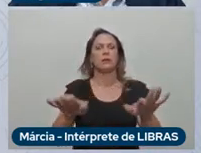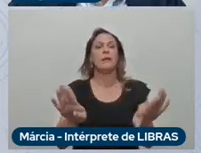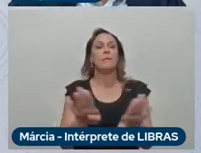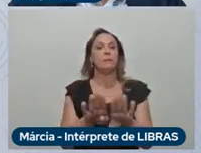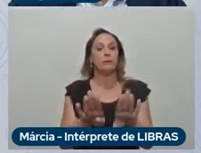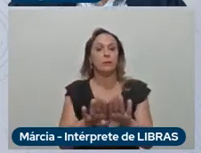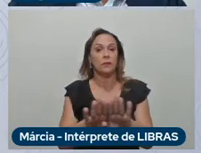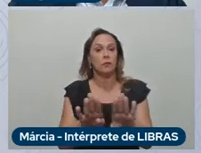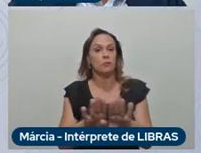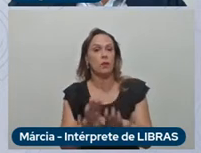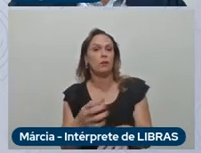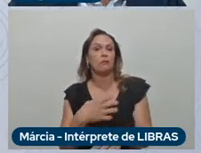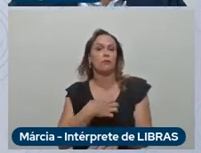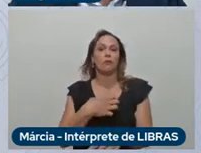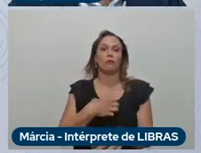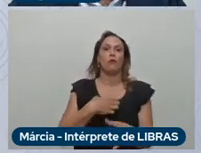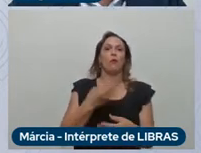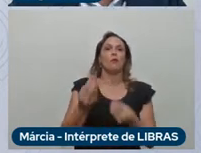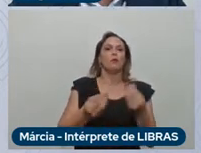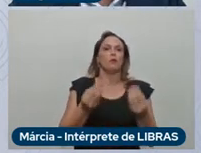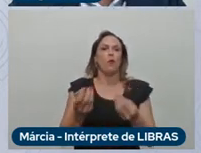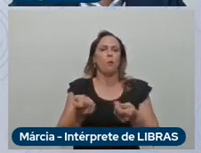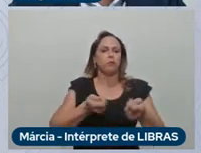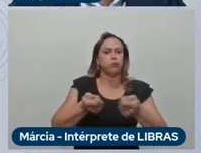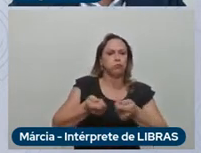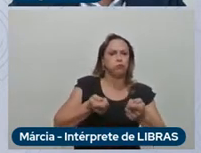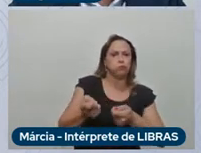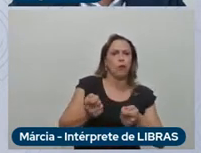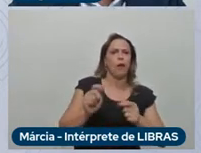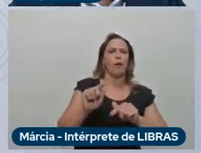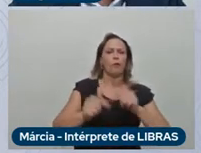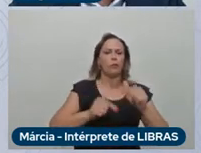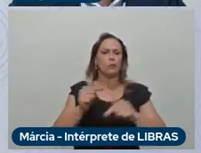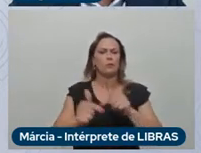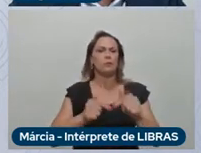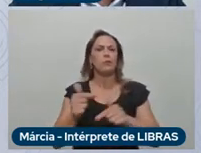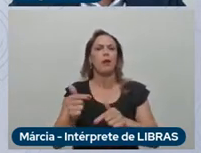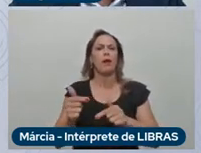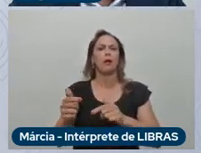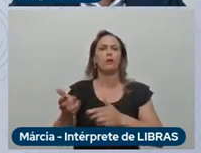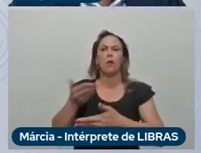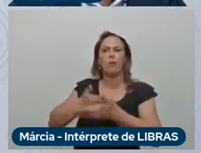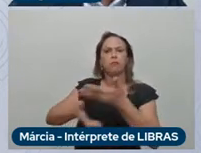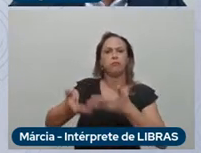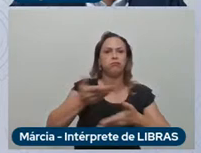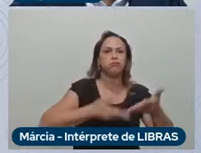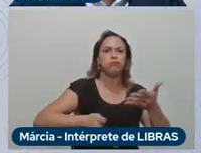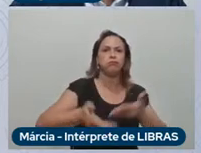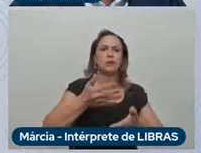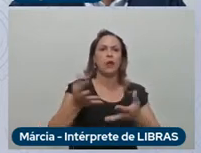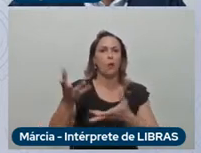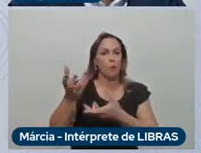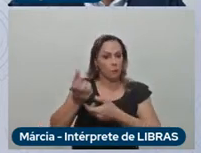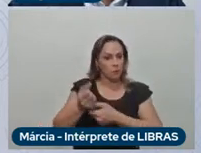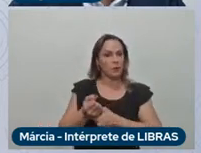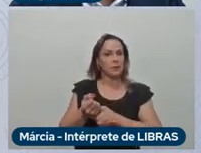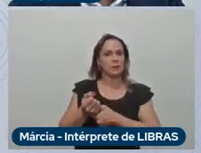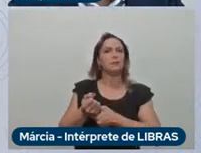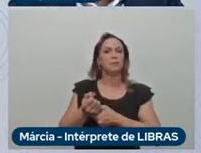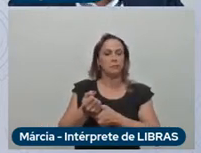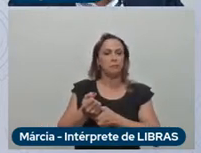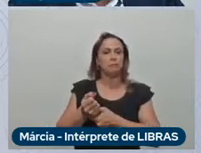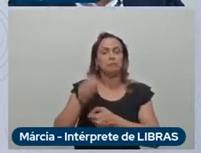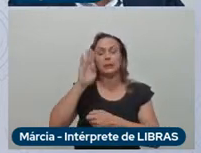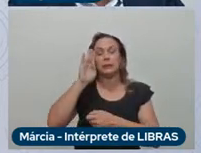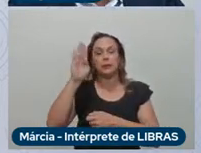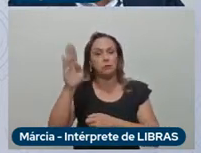forma de conduzir os negócios, né, as relações de trabalho, interação com os clientes, principalmente com o meio ambiente, né,